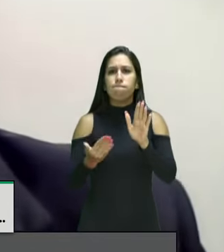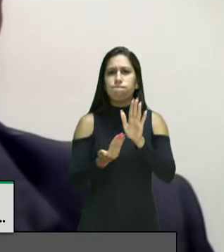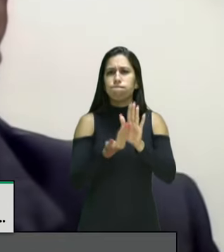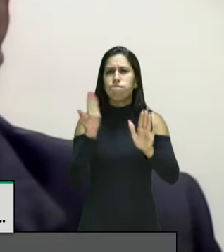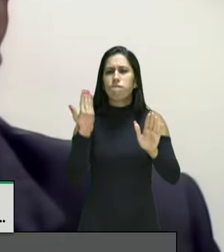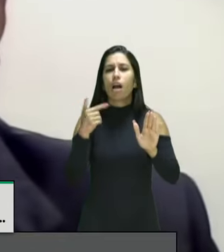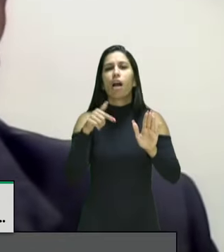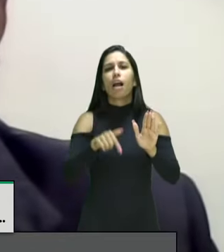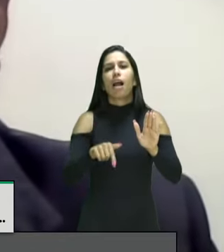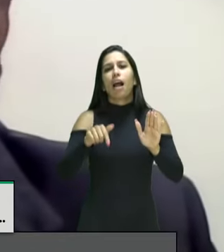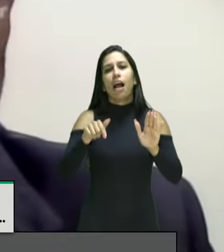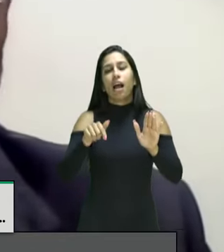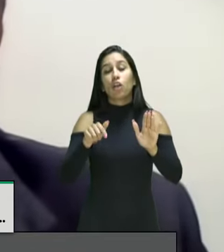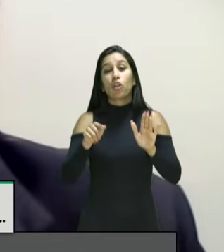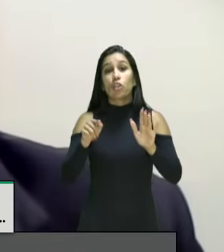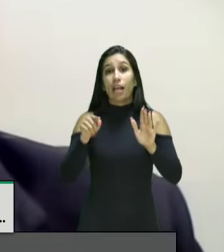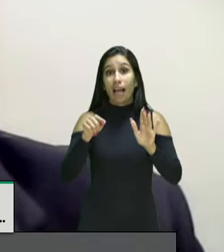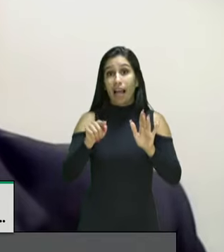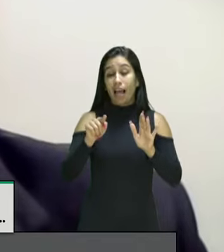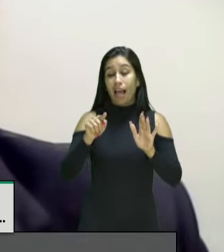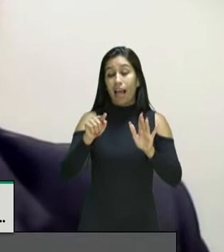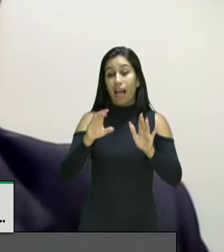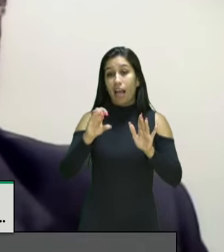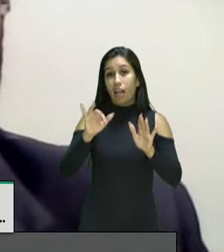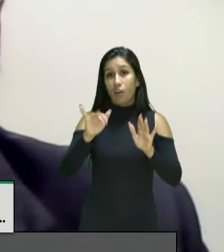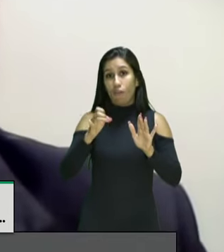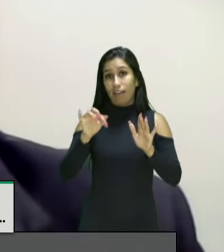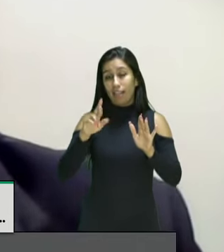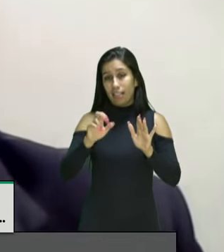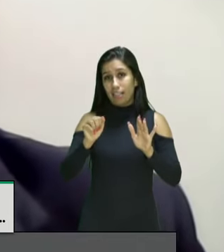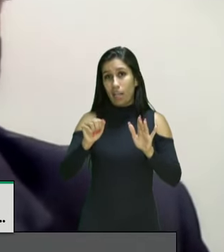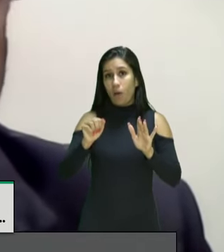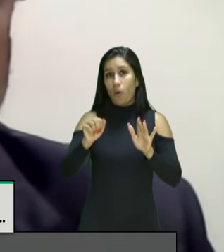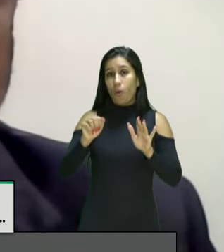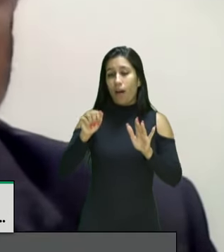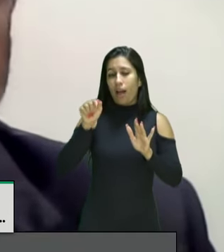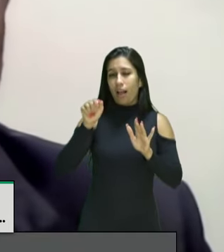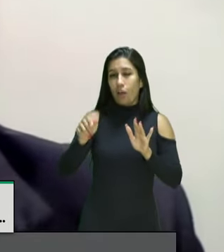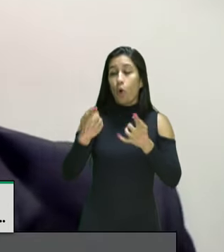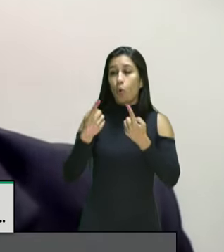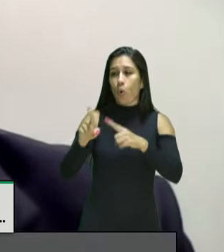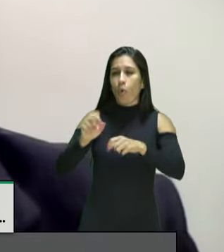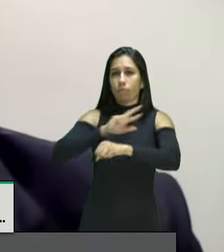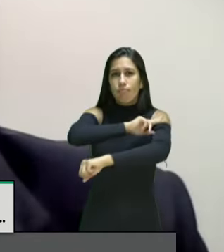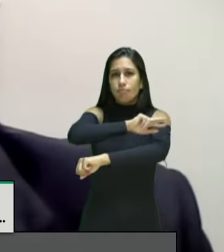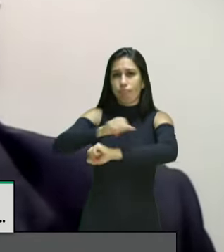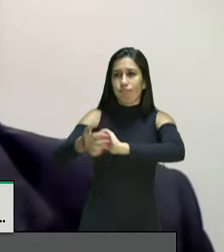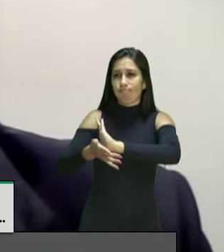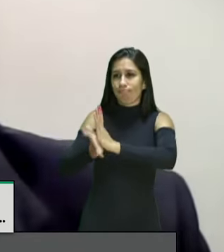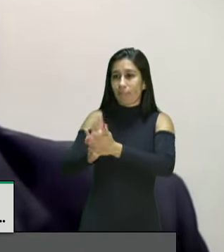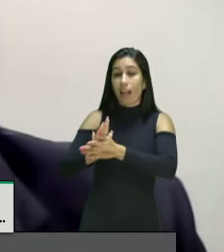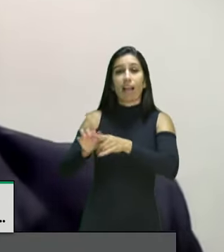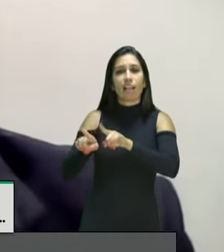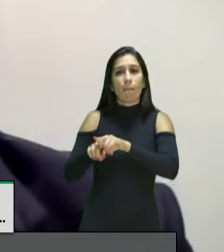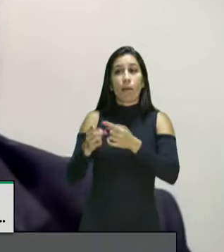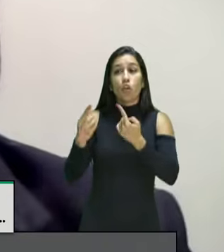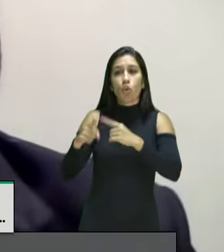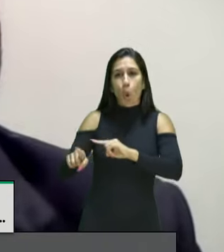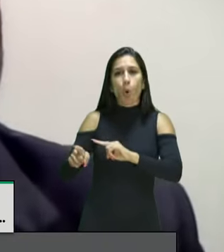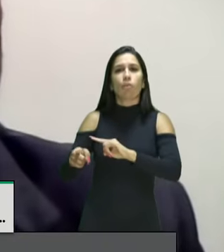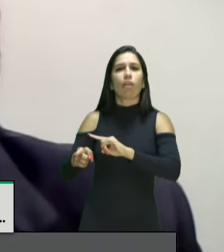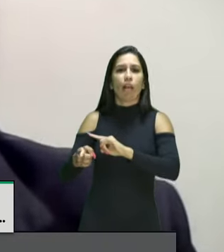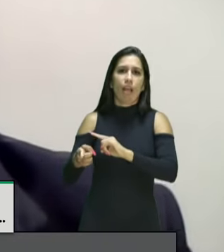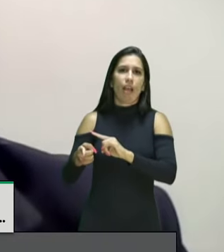Interamericana contra o Racismo, a discriminação racial e formas correlatas de intolerância. Um grande